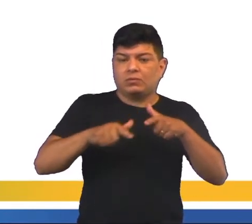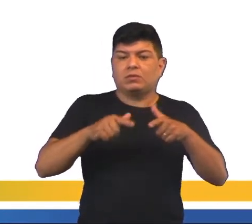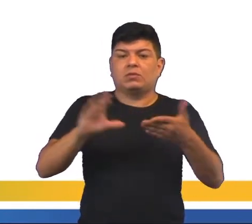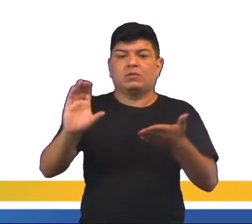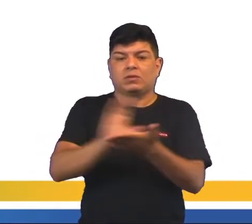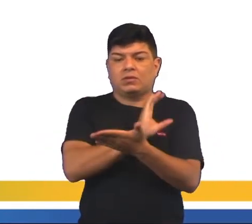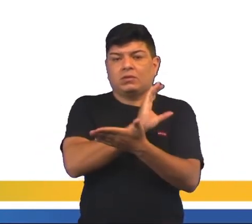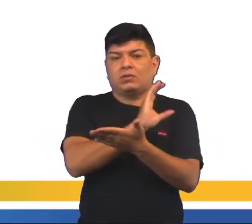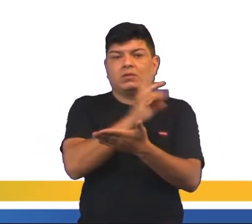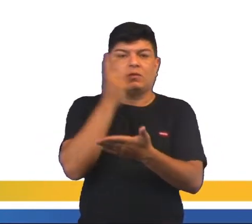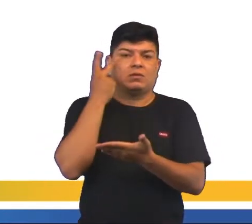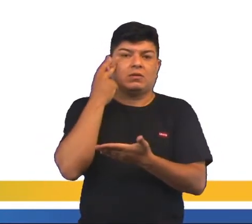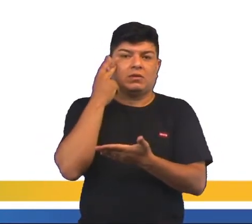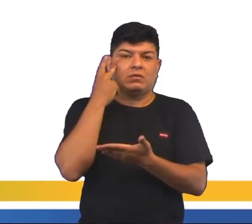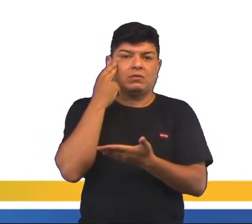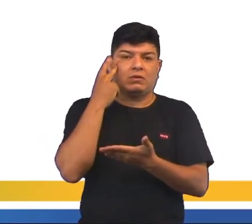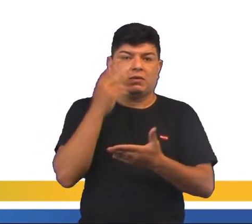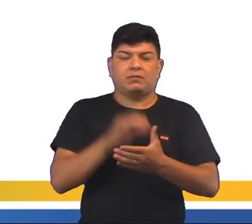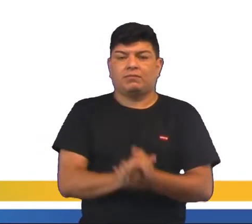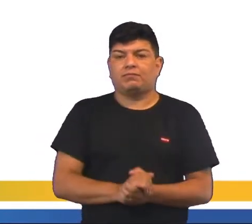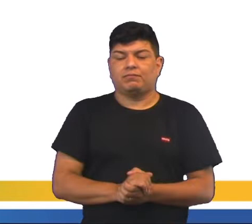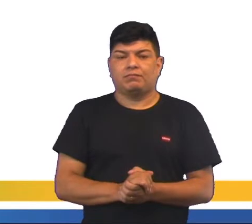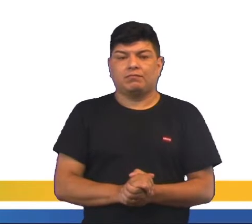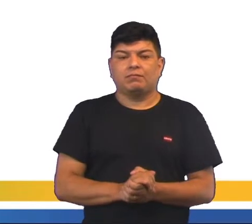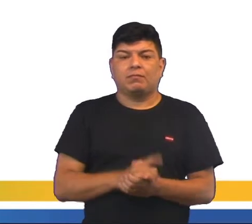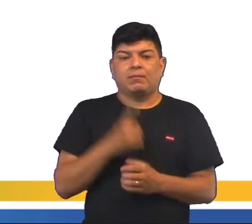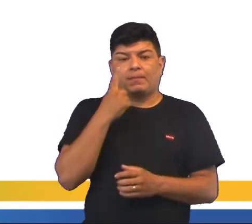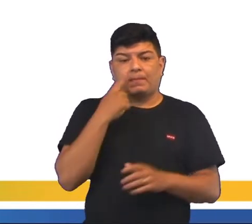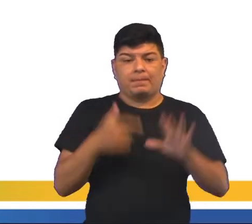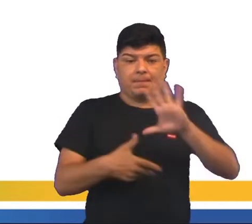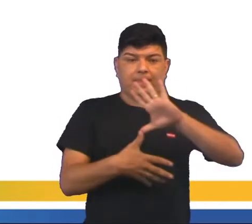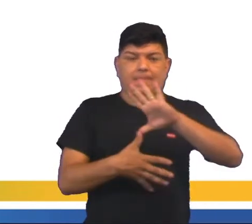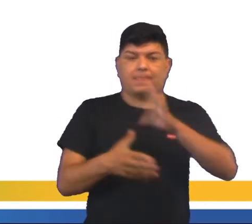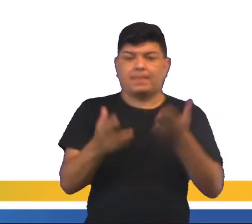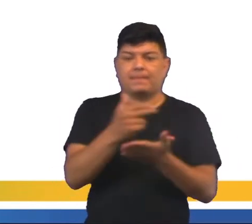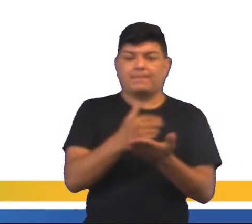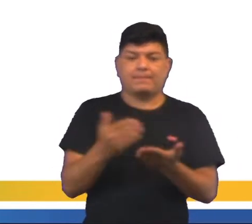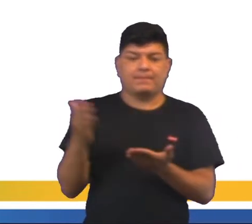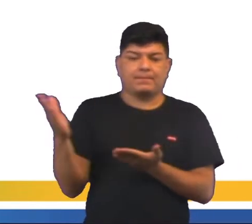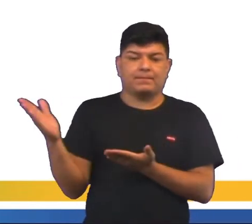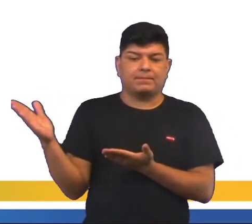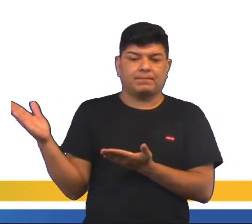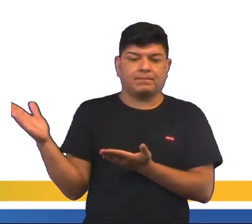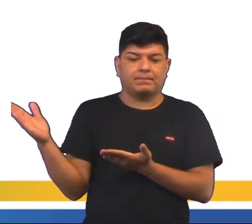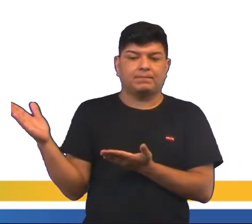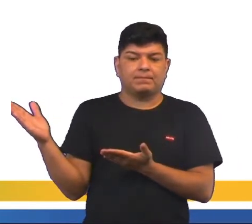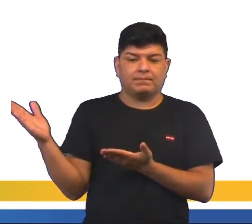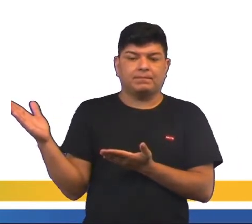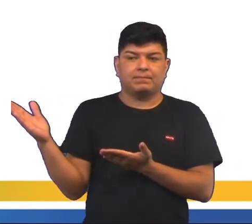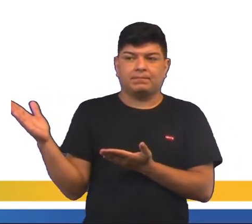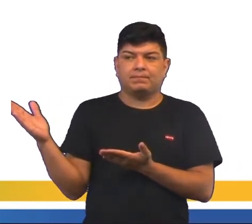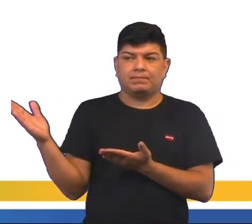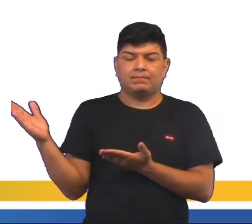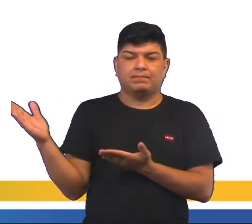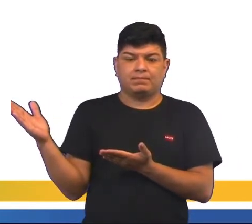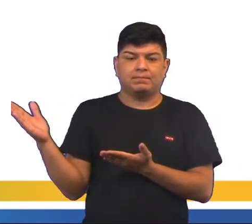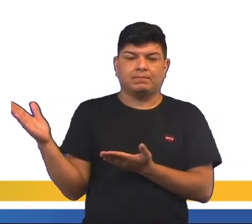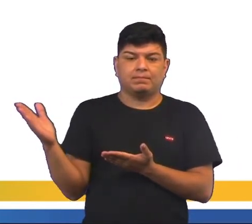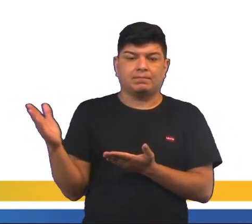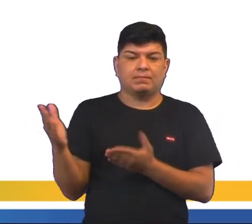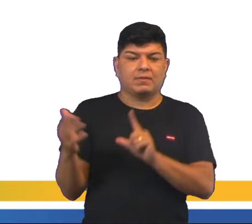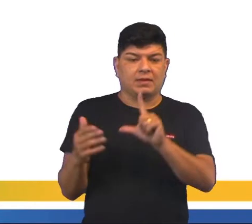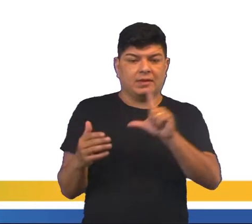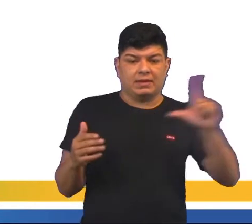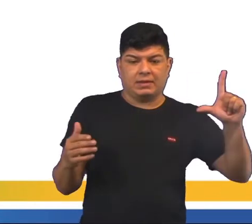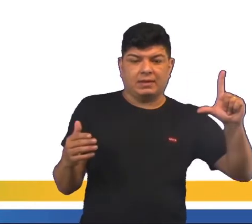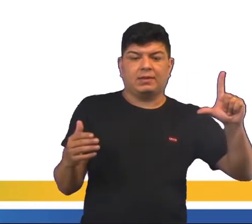recurso natural. Então, quando você olha nesse mapa aí, você percebe que, tanto na parte leste,